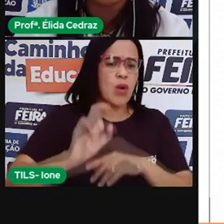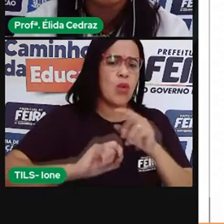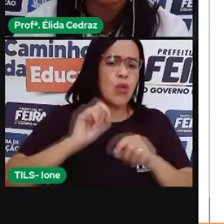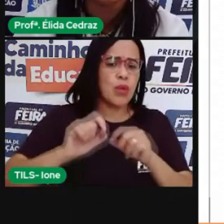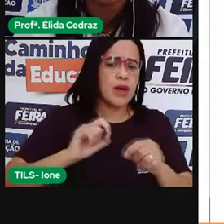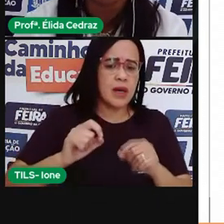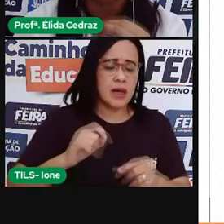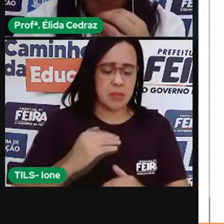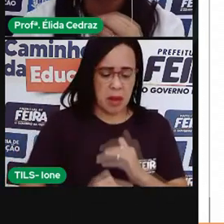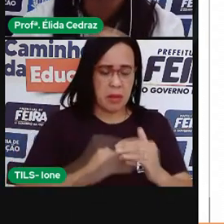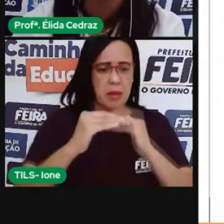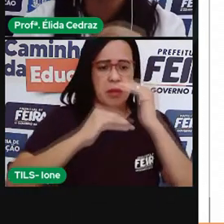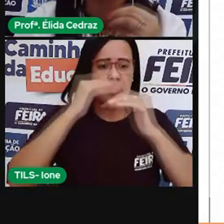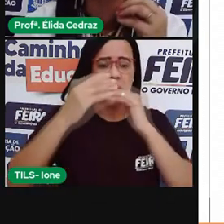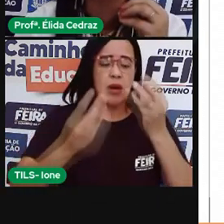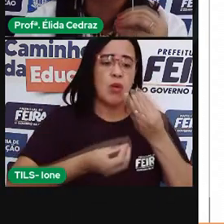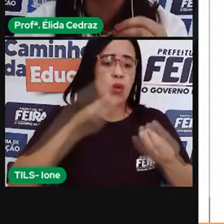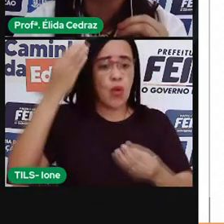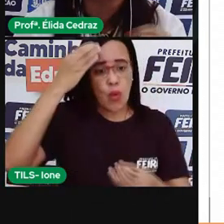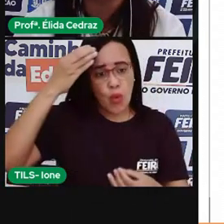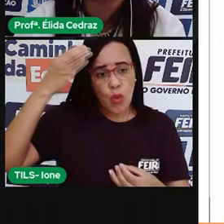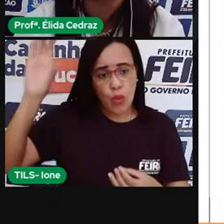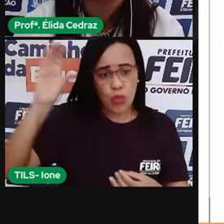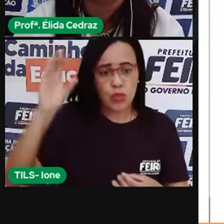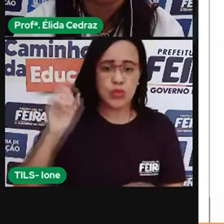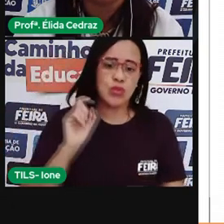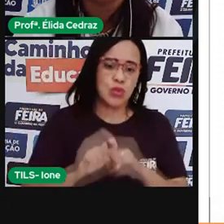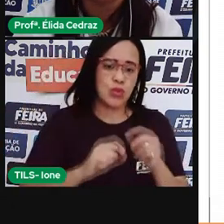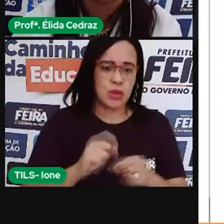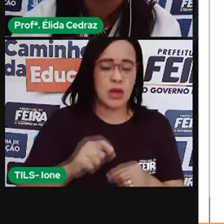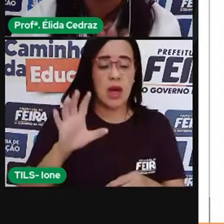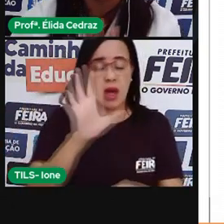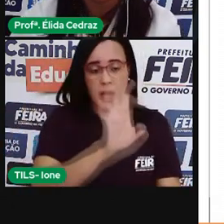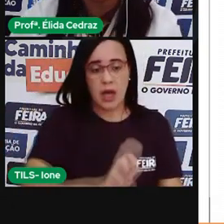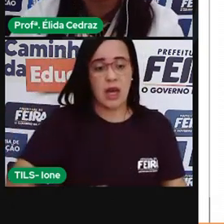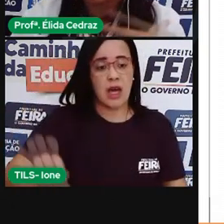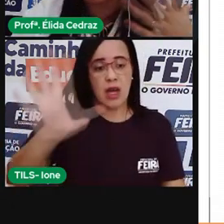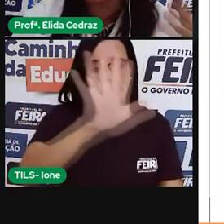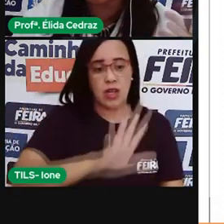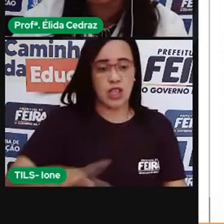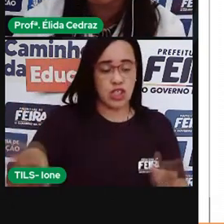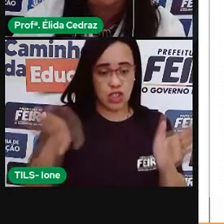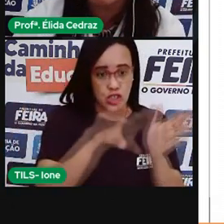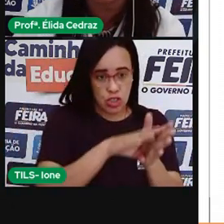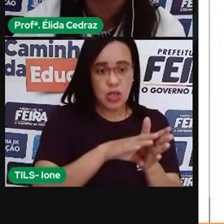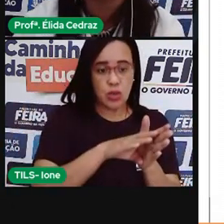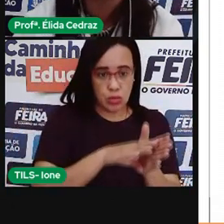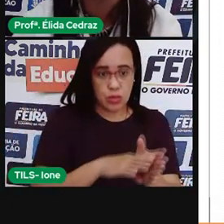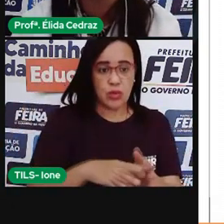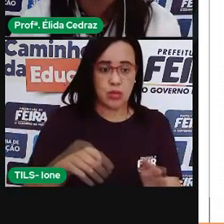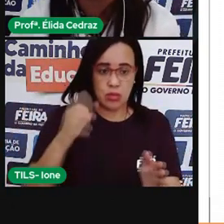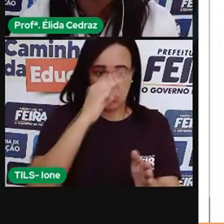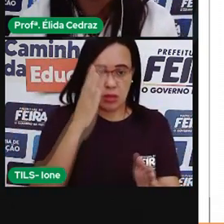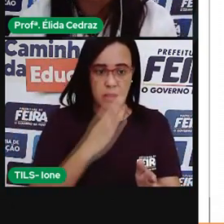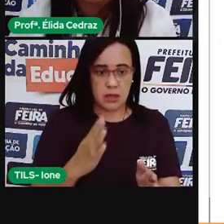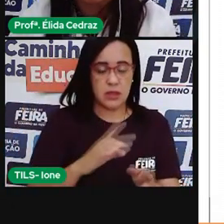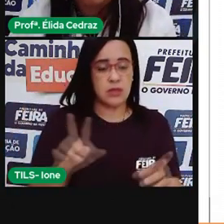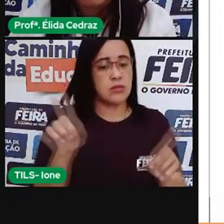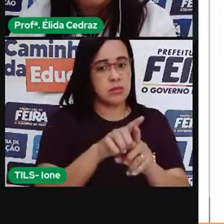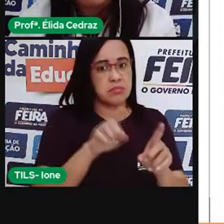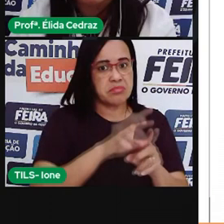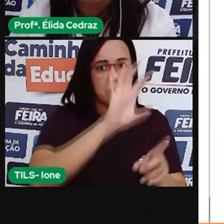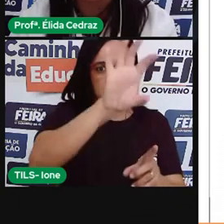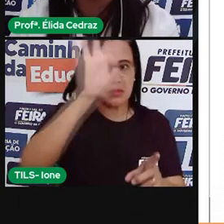construída pela cultura dos imigrantes europeus de vários outros países. As